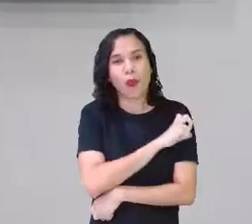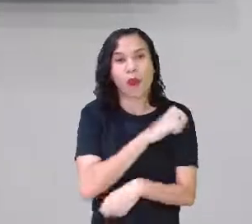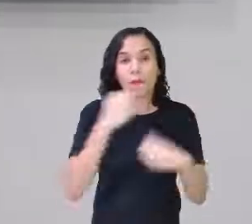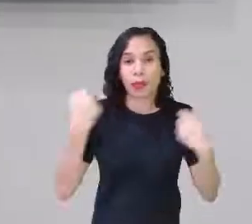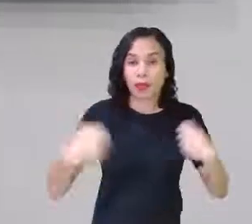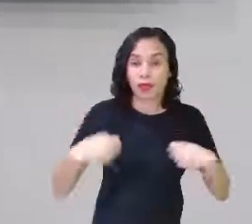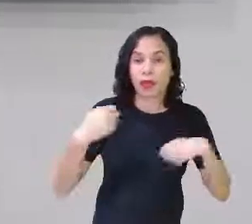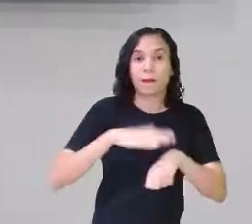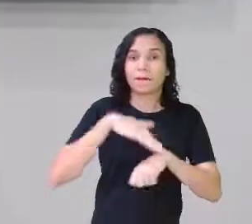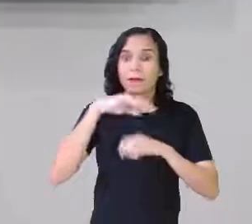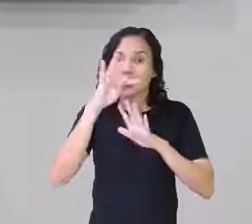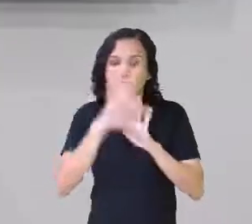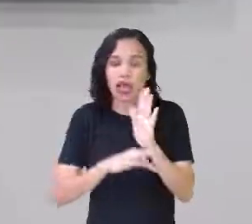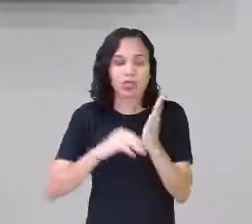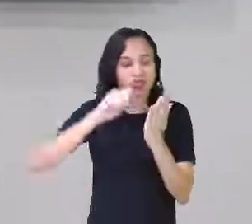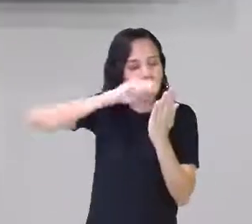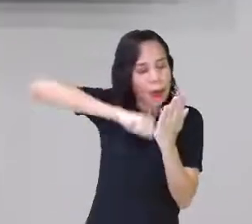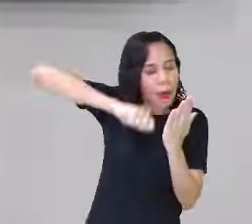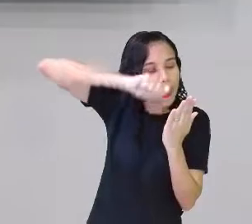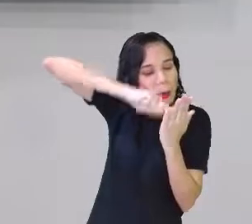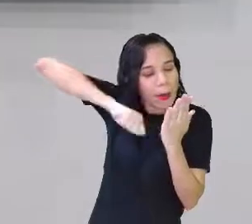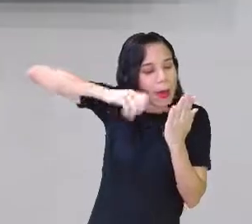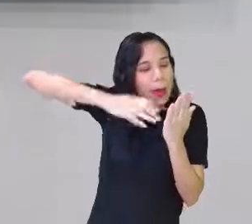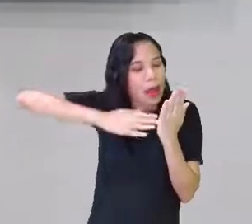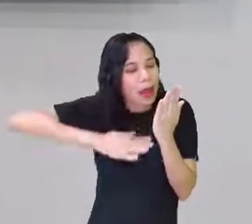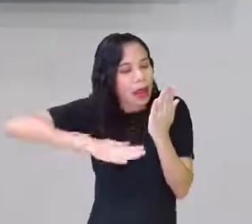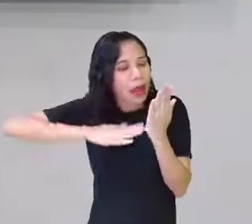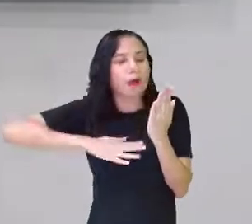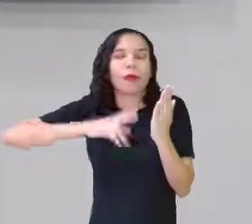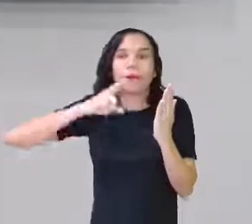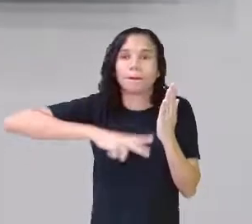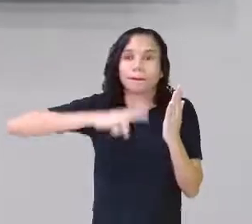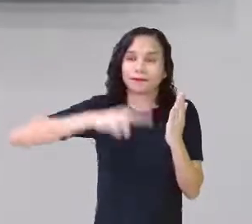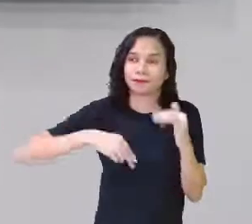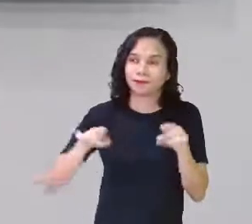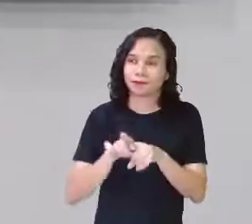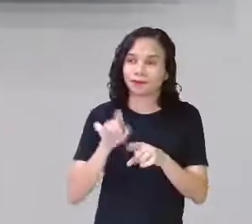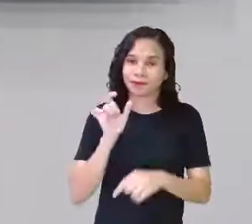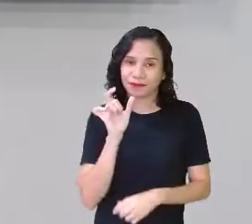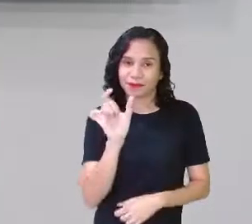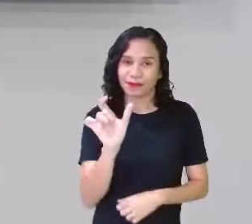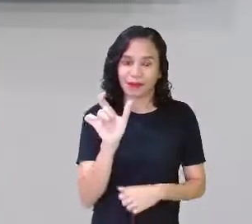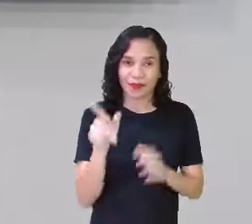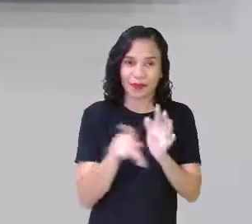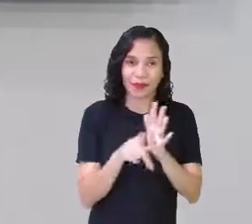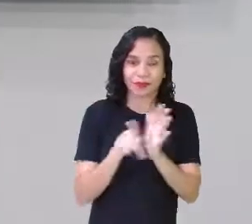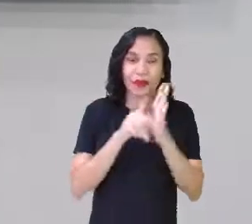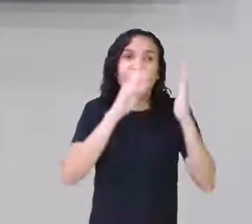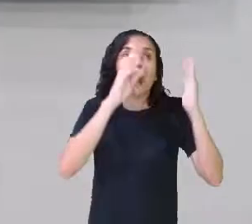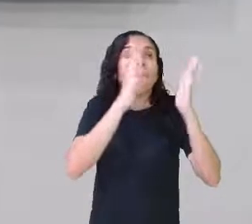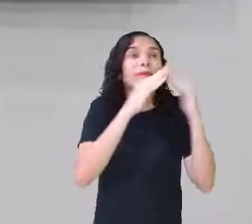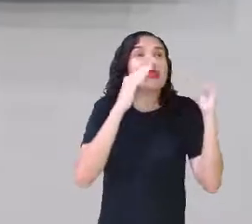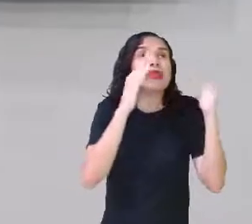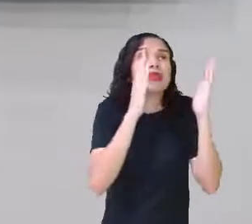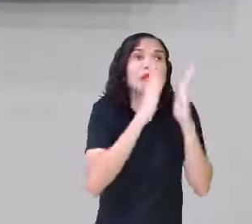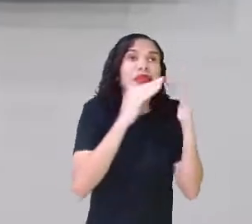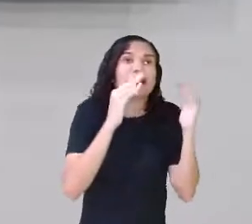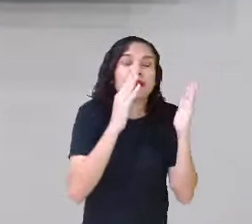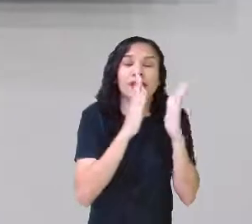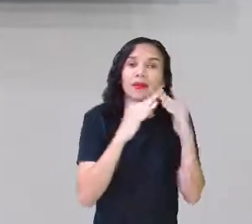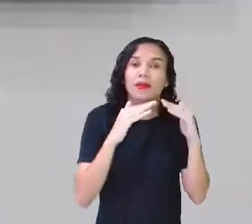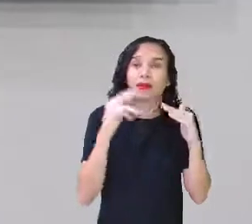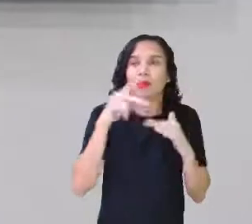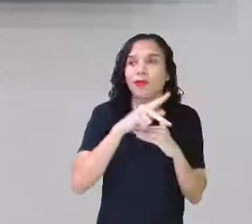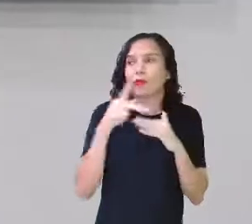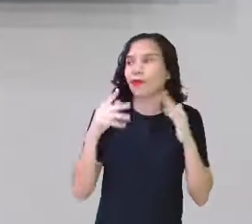precisariam estar com o texto em mãos, ler com mais calma, né? Mas também nós temos a palavra, ó, suplicou. E o professor